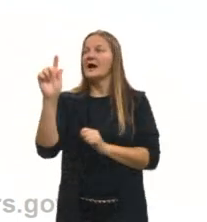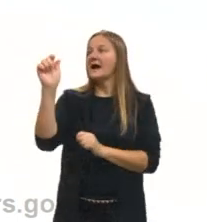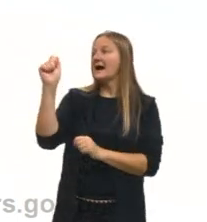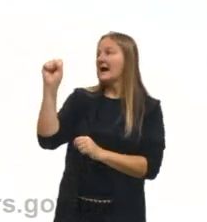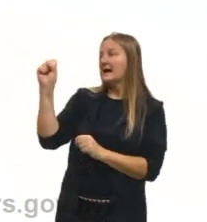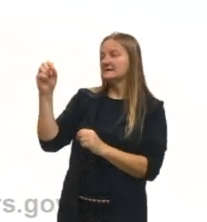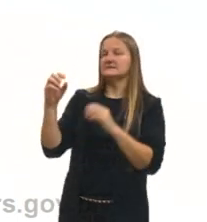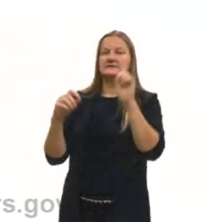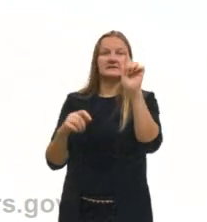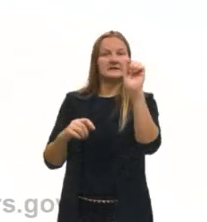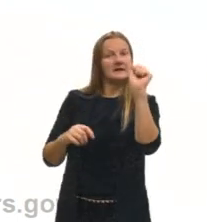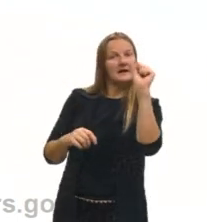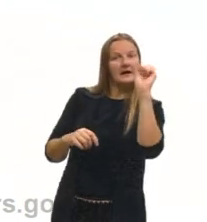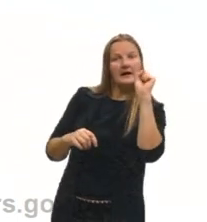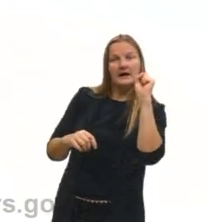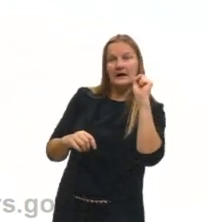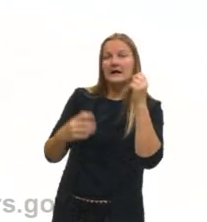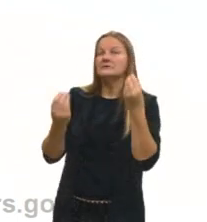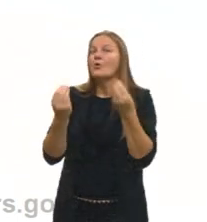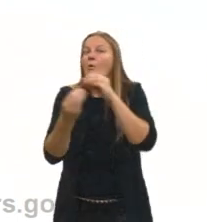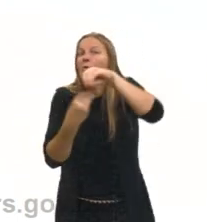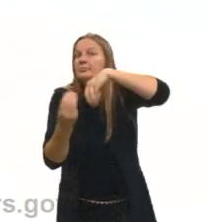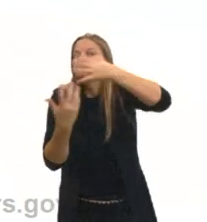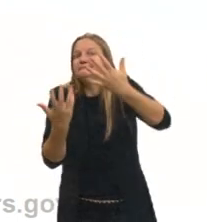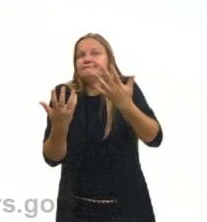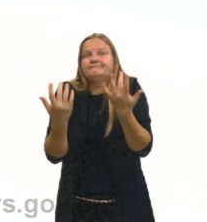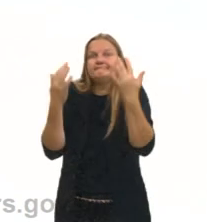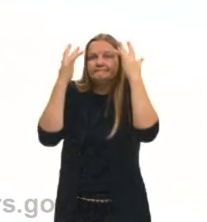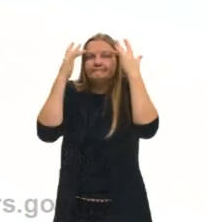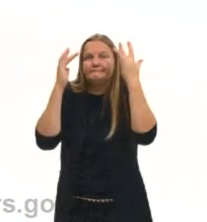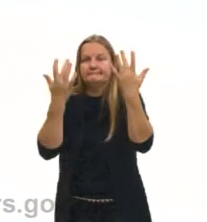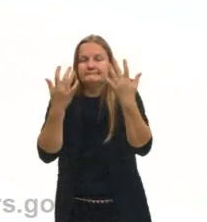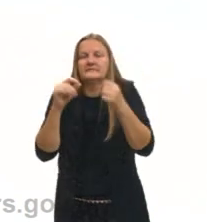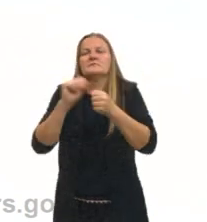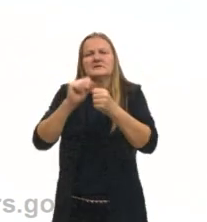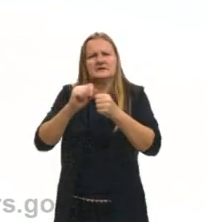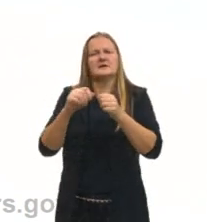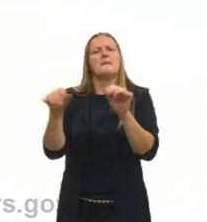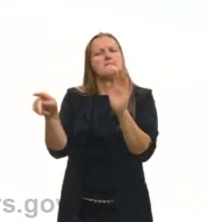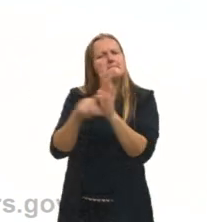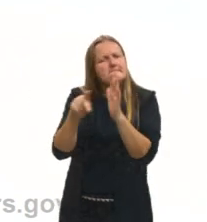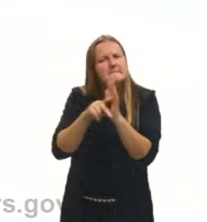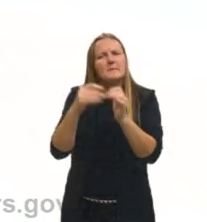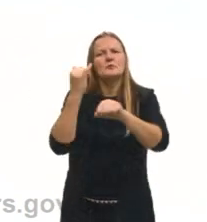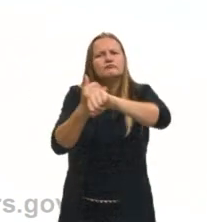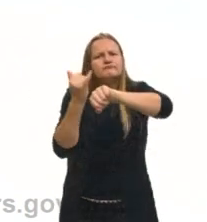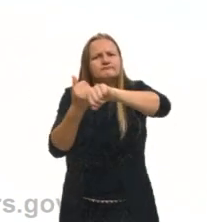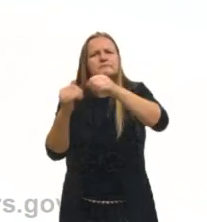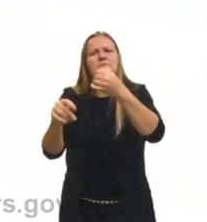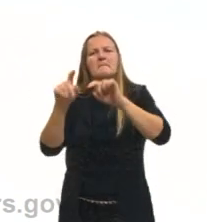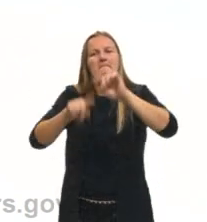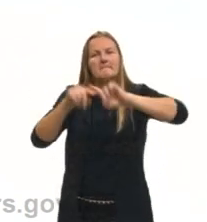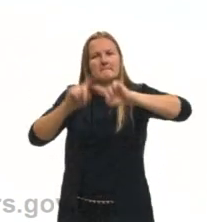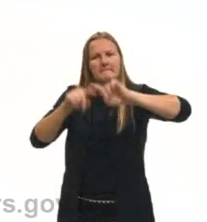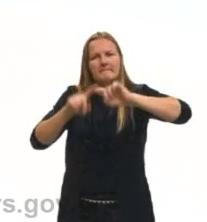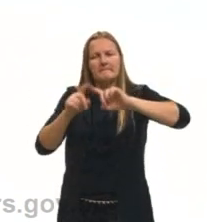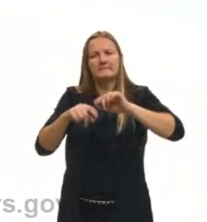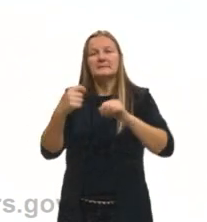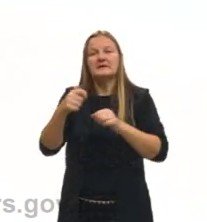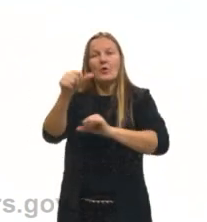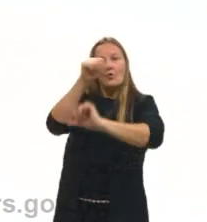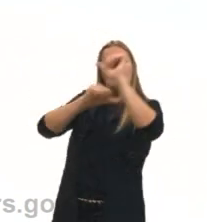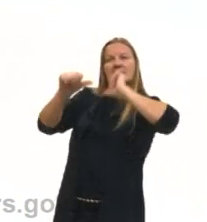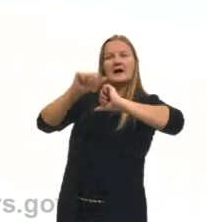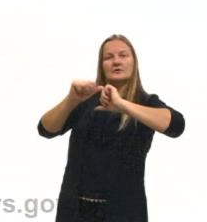Primeiro, eu preciso realizar, através, é claro, de um equipamento específico, uma... resfriar esses meus